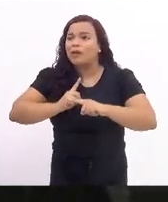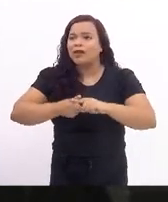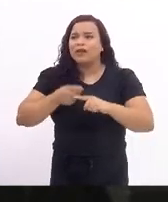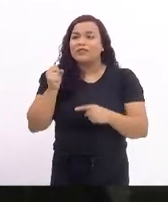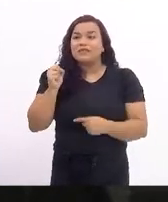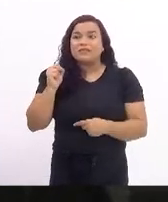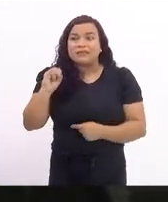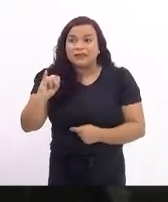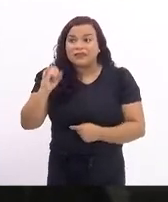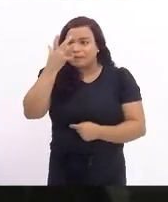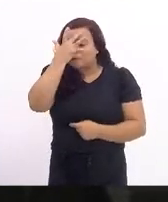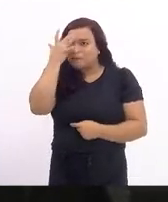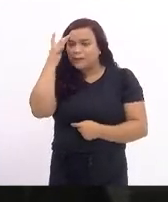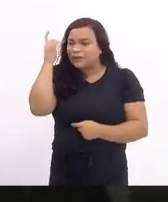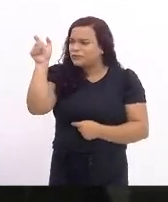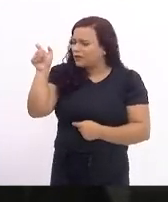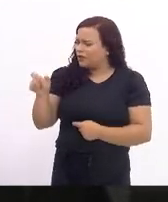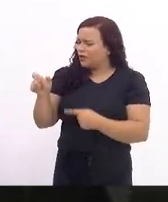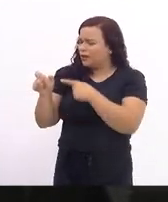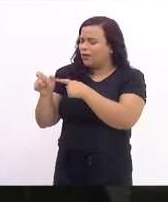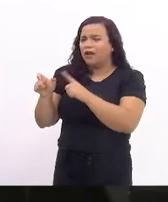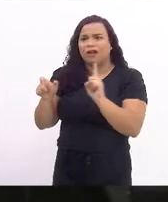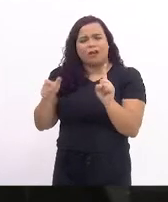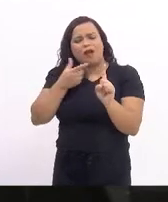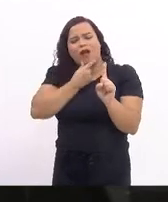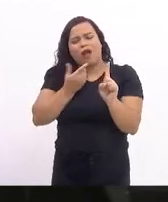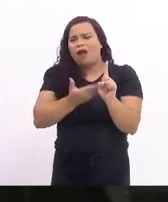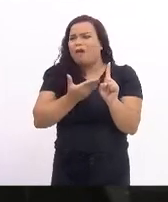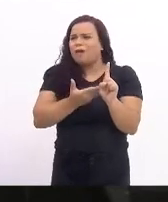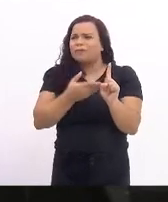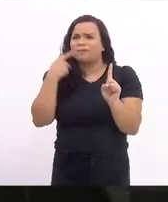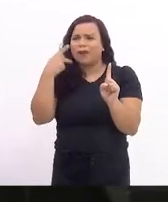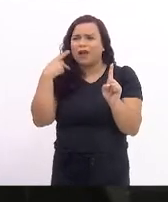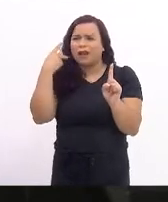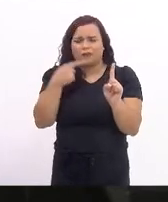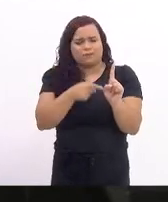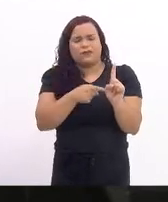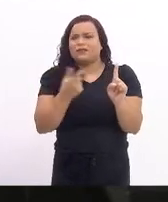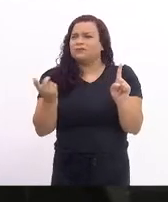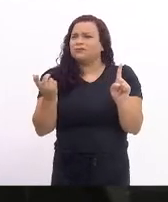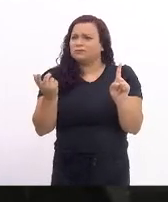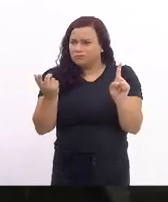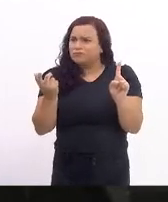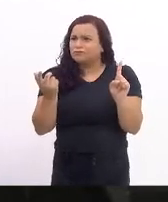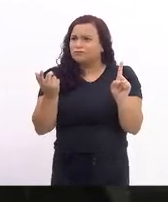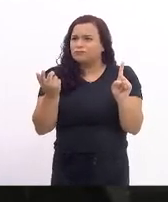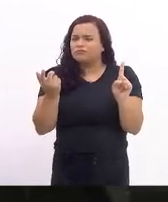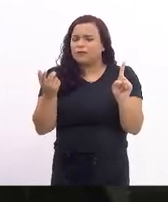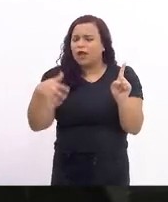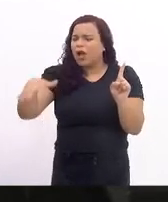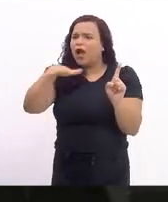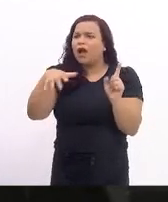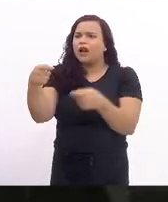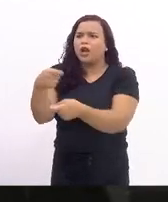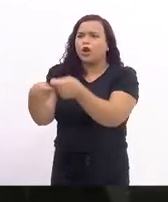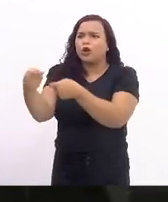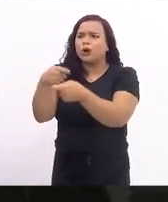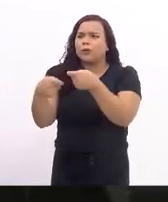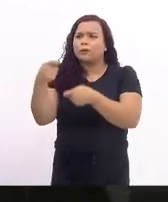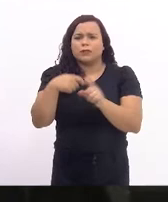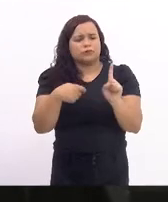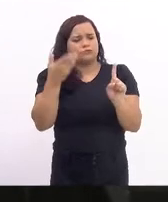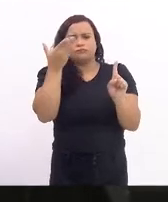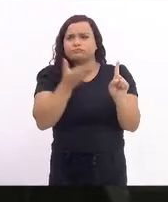parlamentar de São Paulo, que, em termos econômicos, é a maior